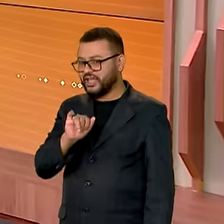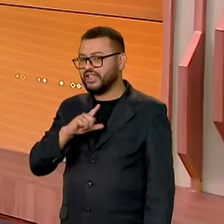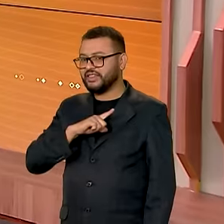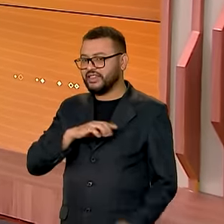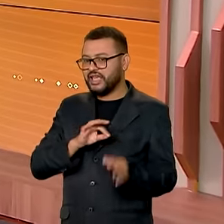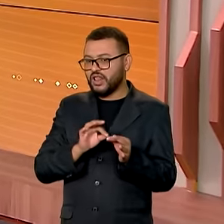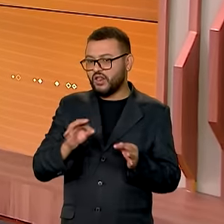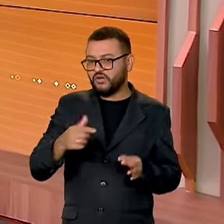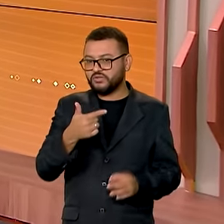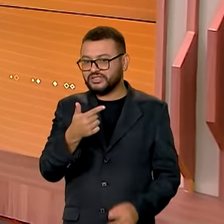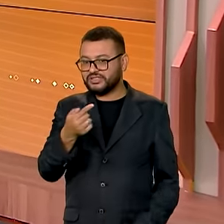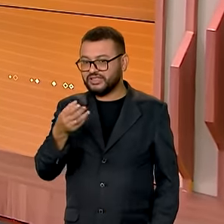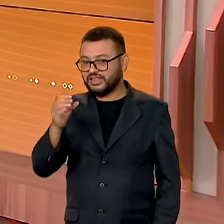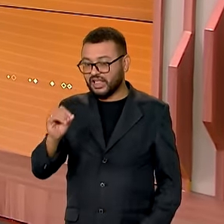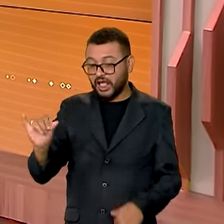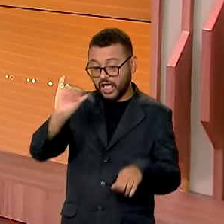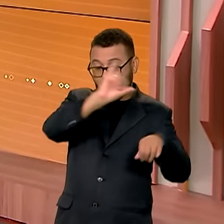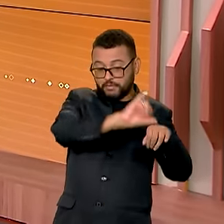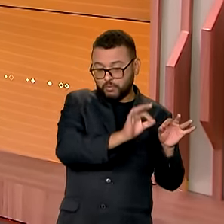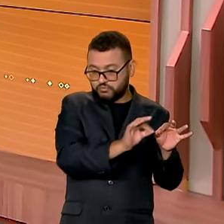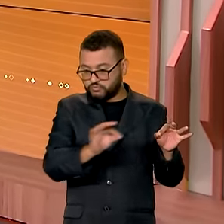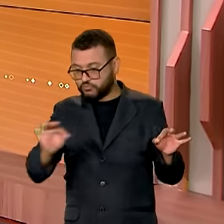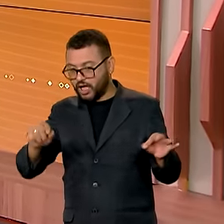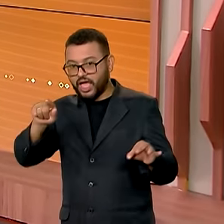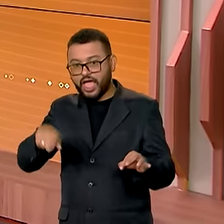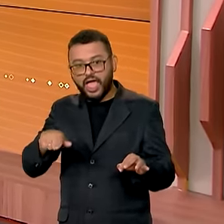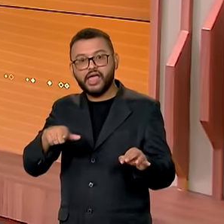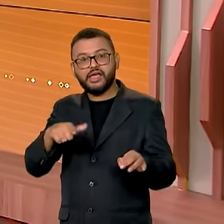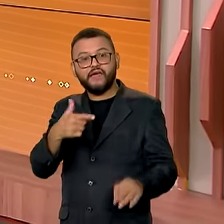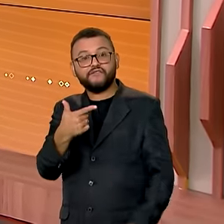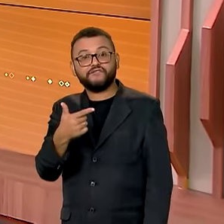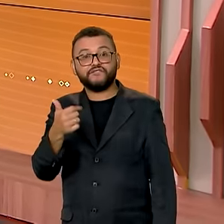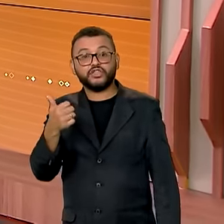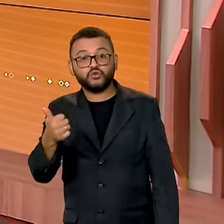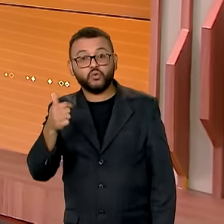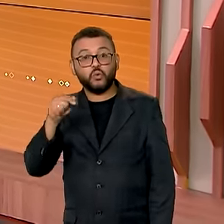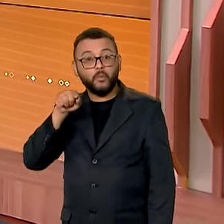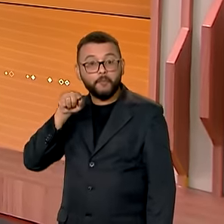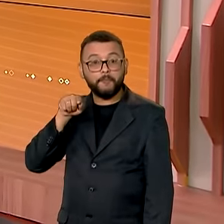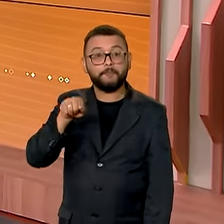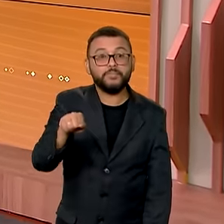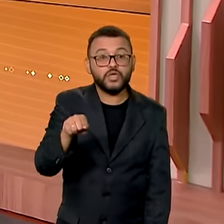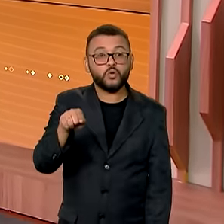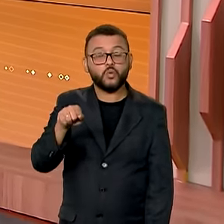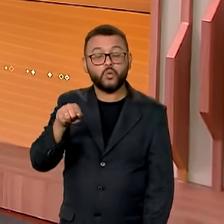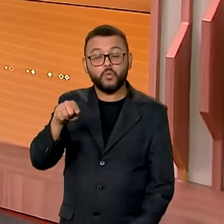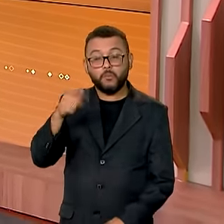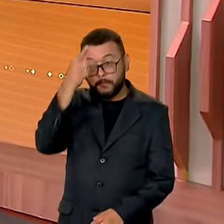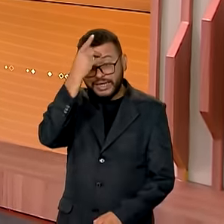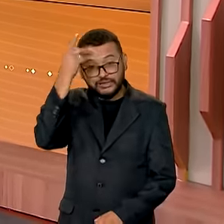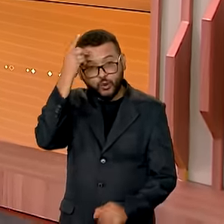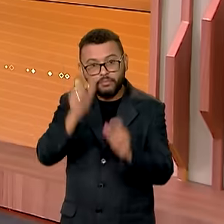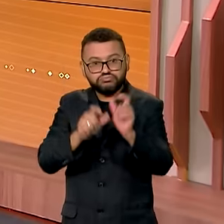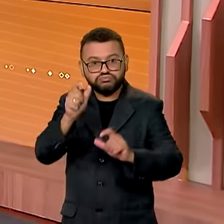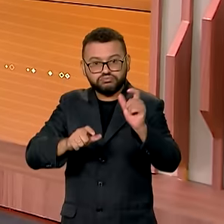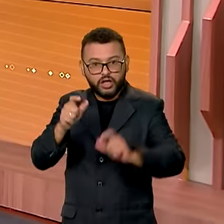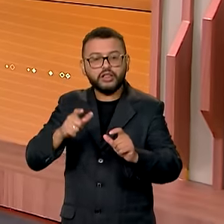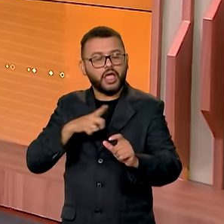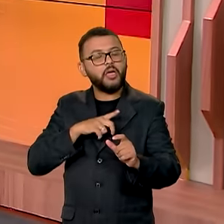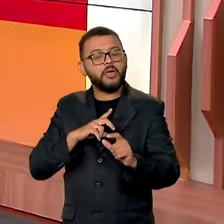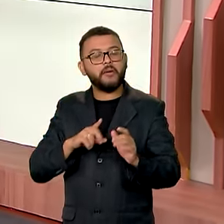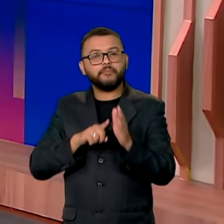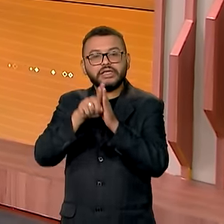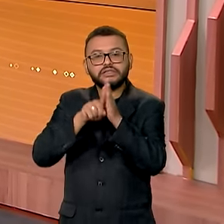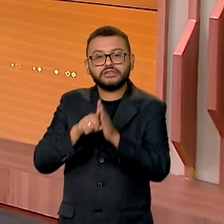quilômetros da capital, tem pouco mais de 20 mil habitantes, isso de acordo com o censo do IBGE